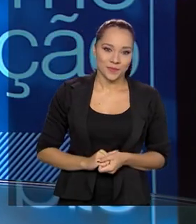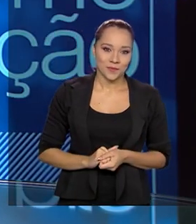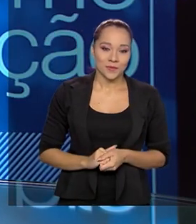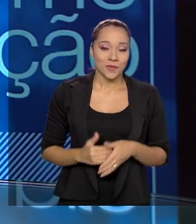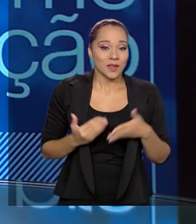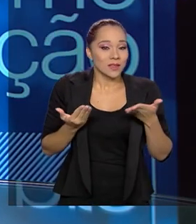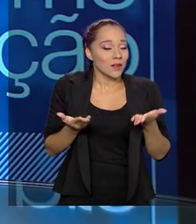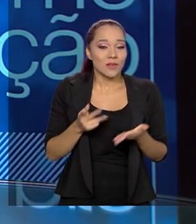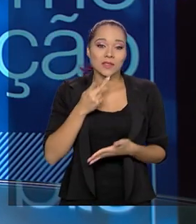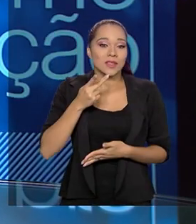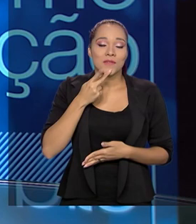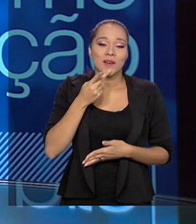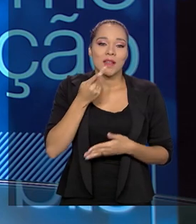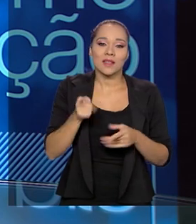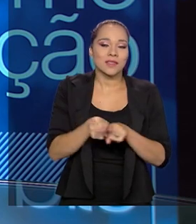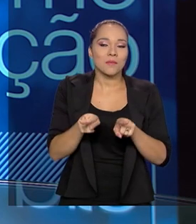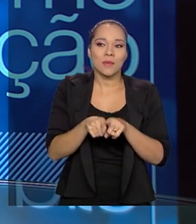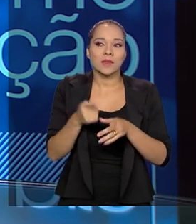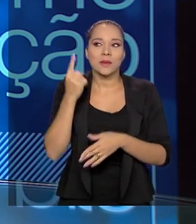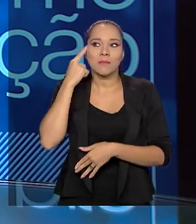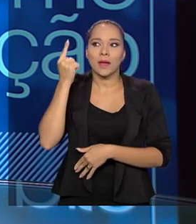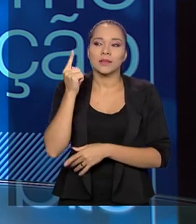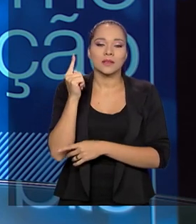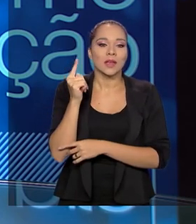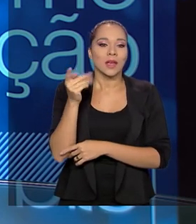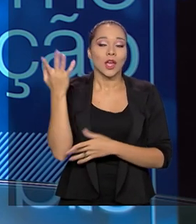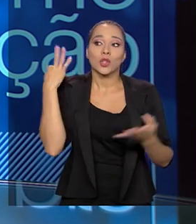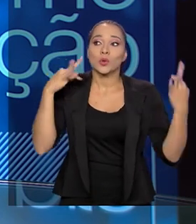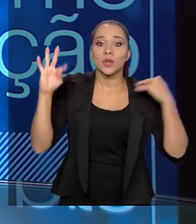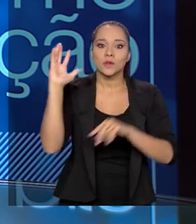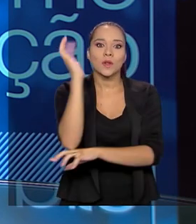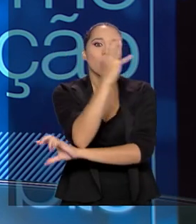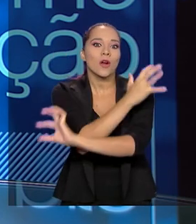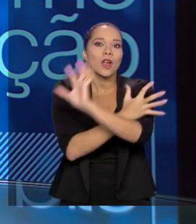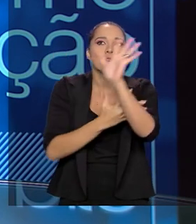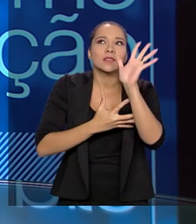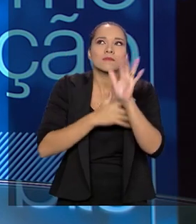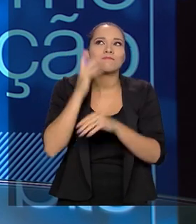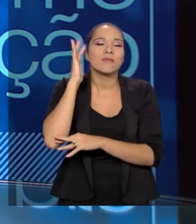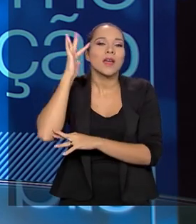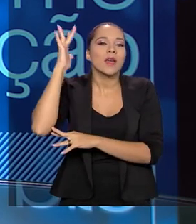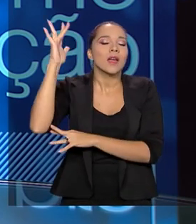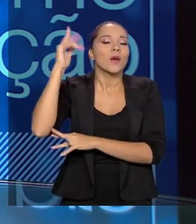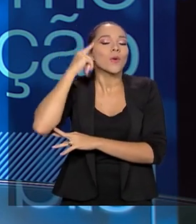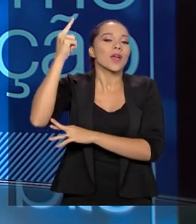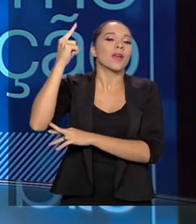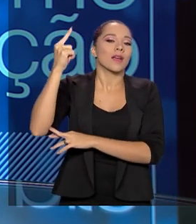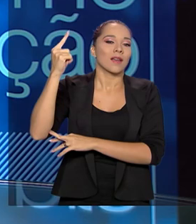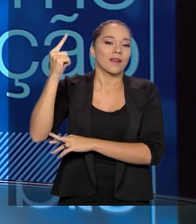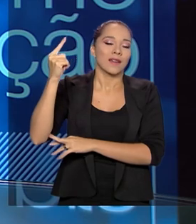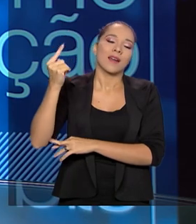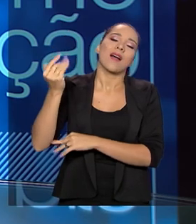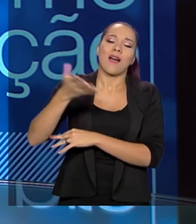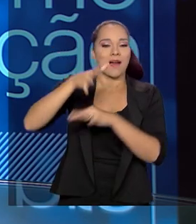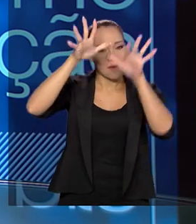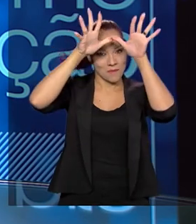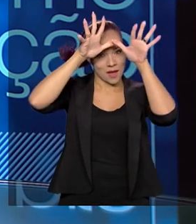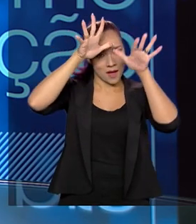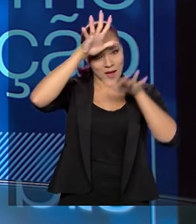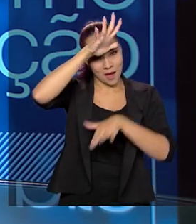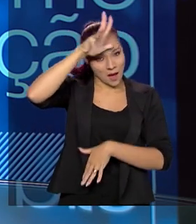Então, quando você fala em turismo ecológico, turismo de natureza hoje, o que é que vem na sua cabeça? Meio ambiente. Amazônia.